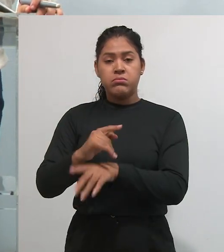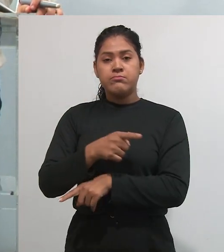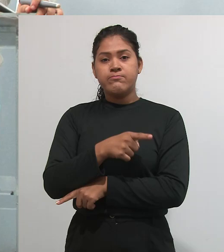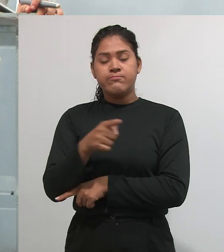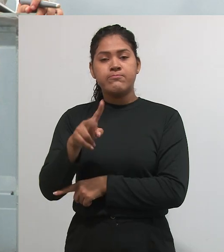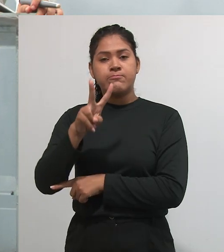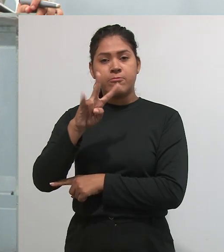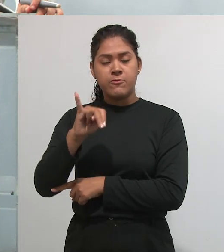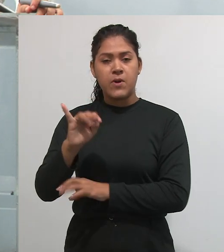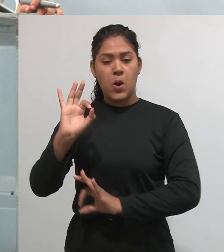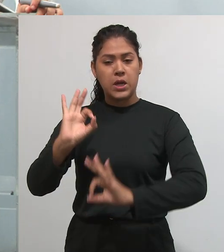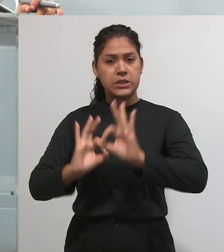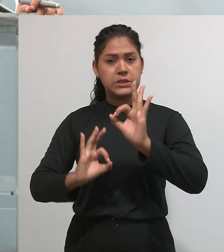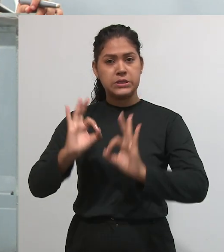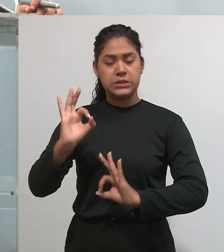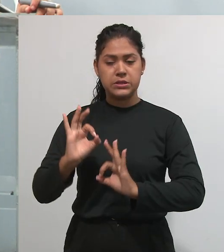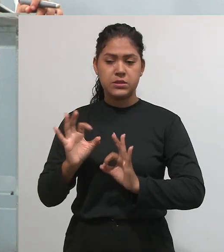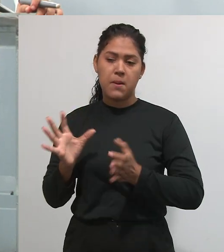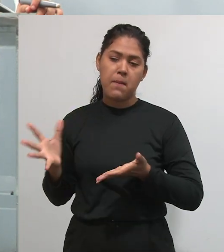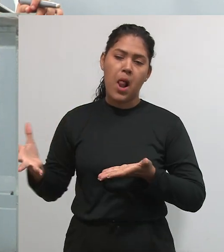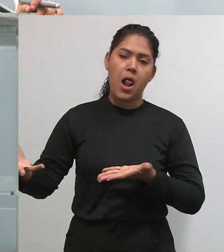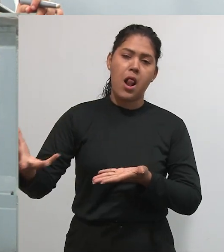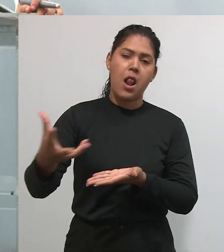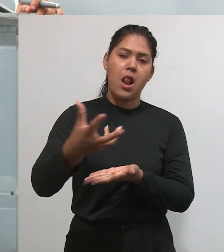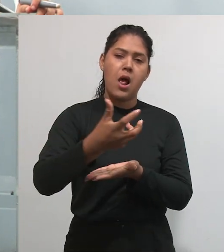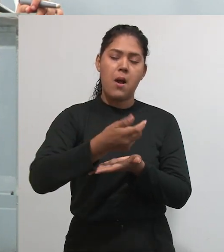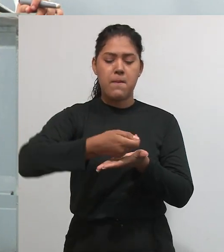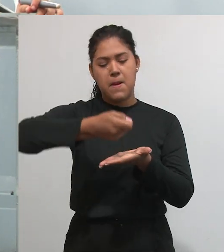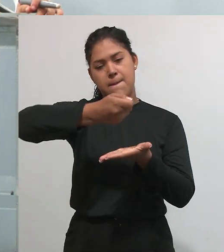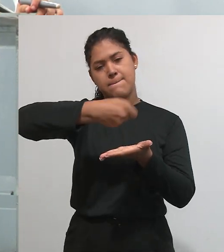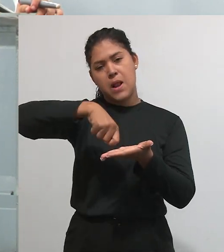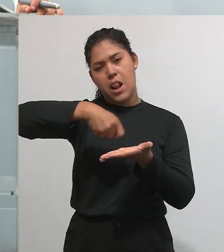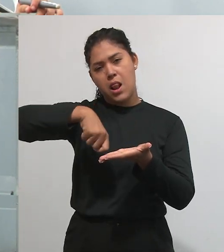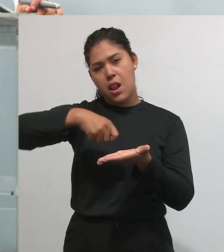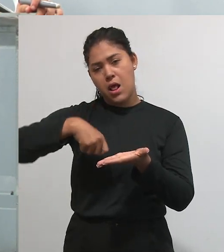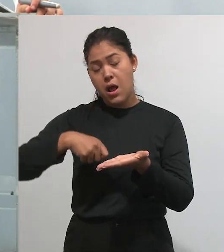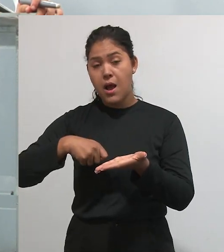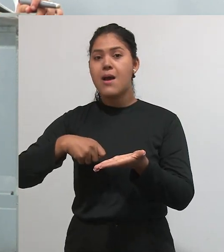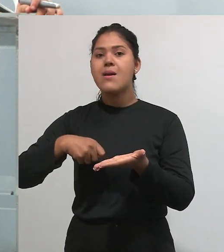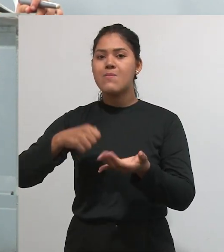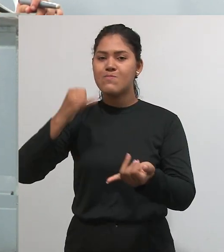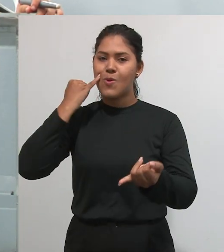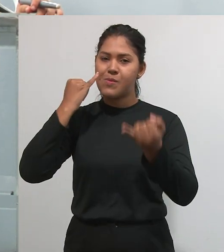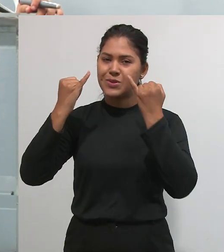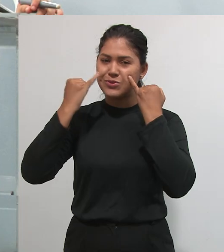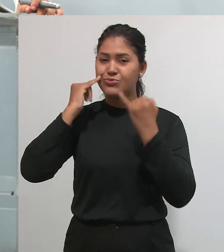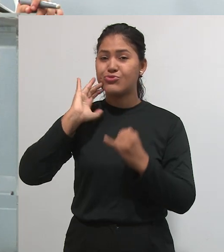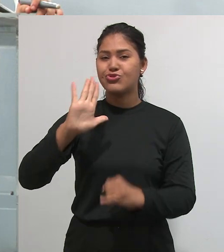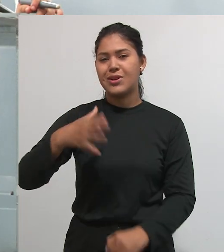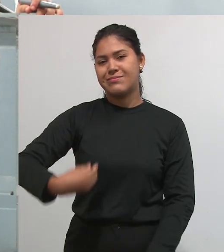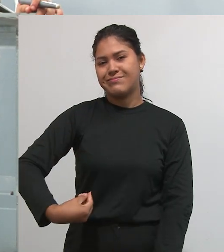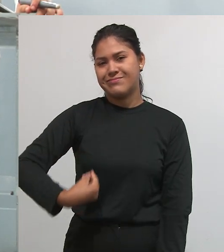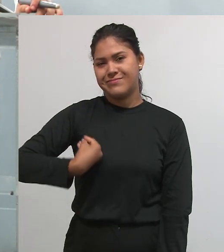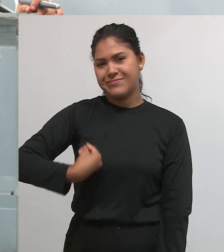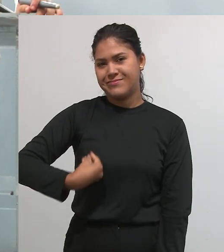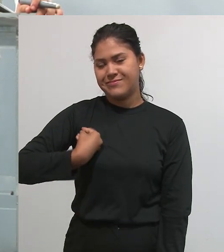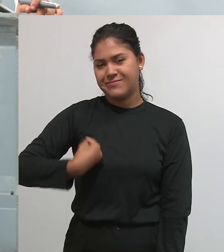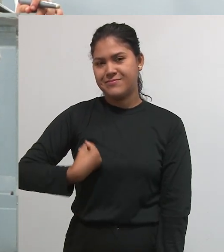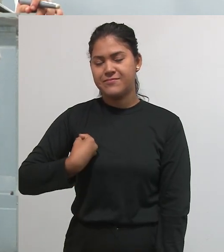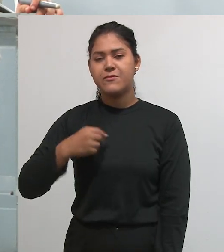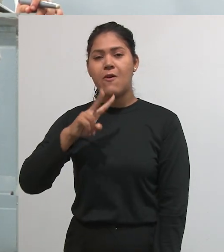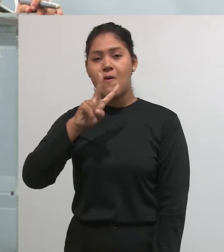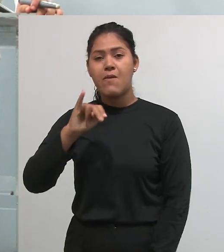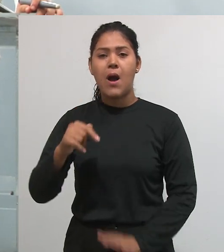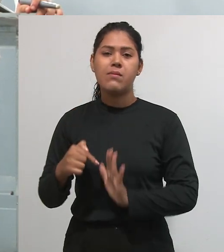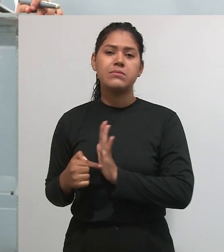agrupar uma série de conhecimentos. Você vai ter vivenciado uma série de coisas, uma série de informações. Então, o que acontece? Você vai